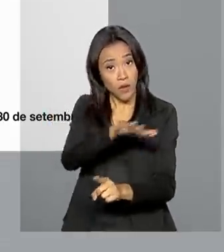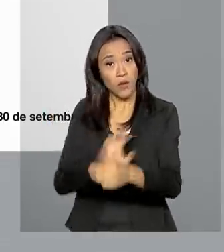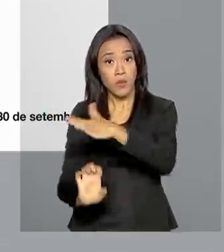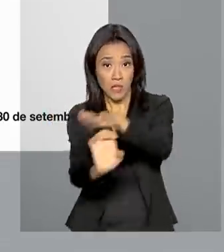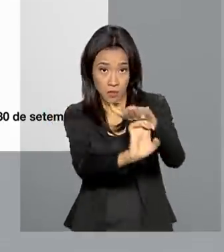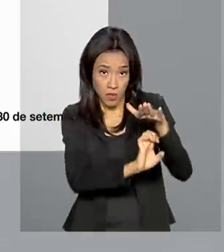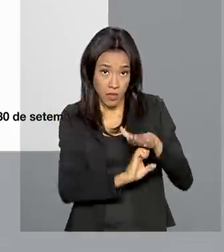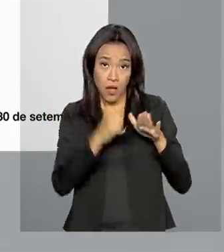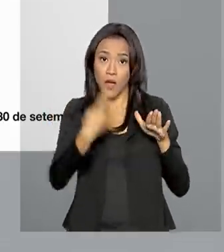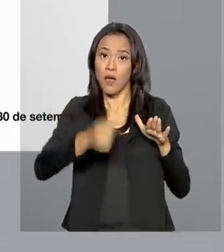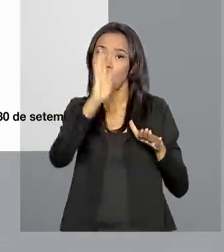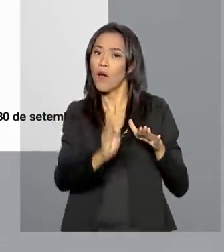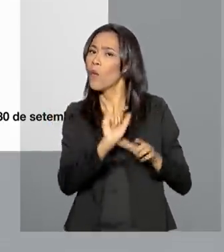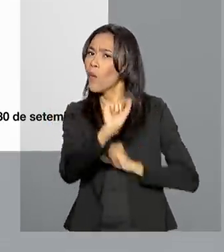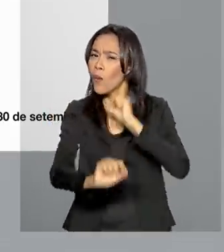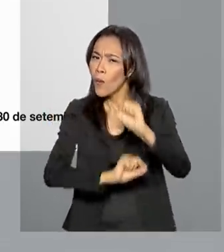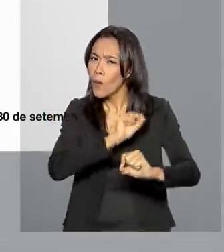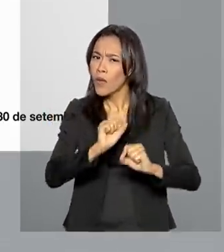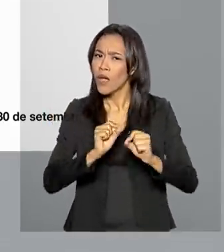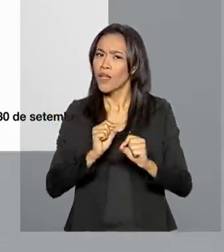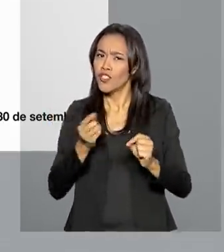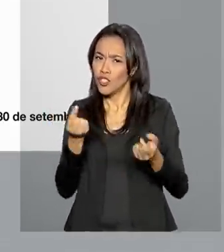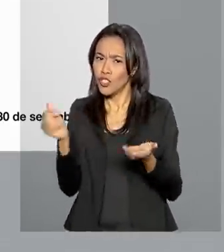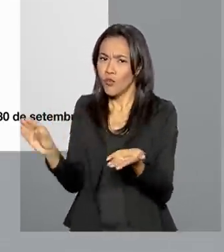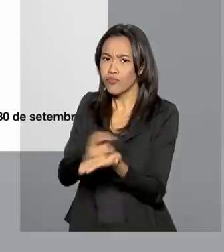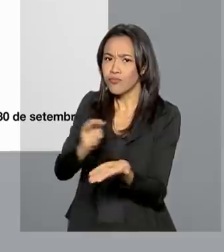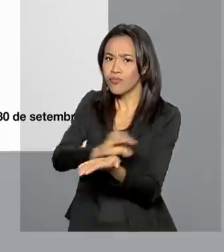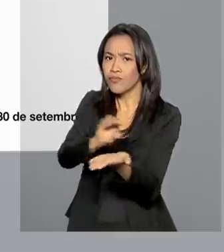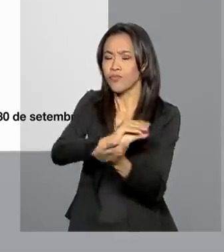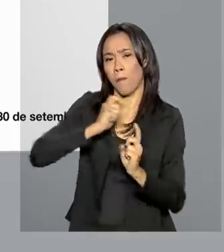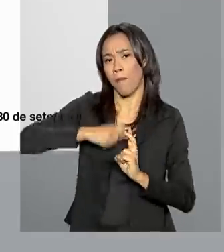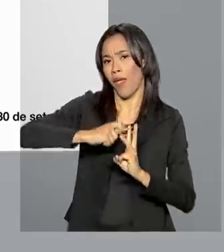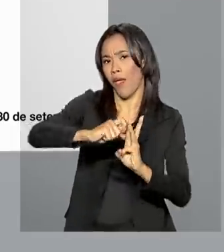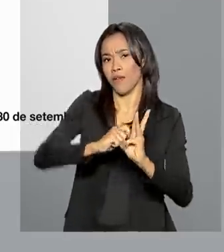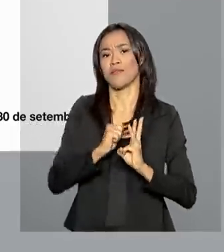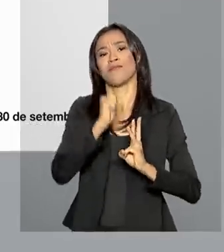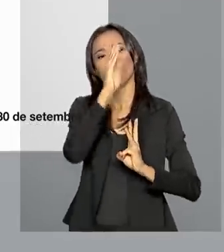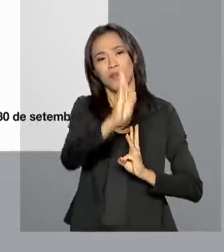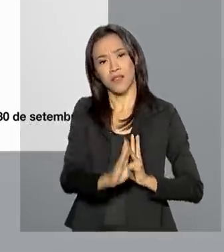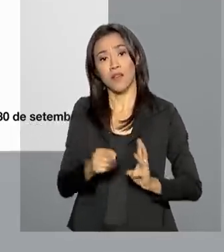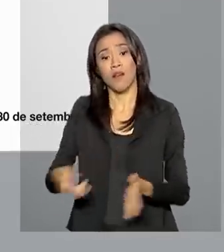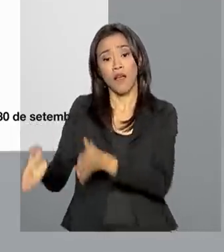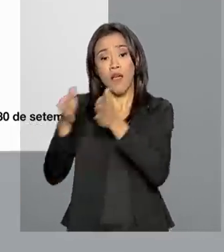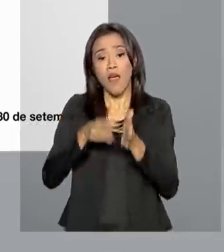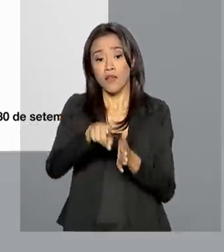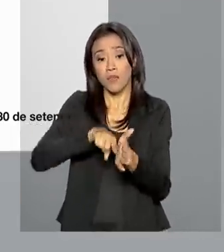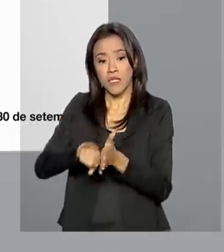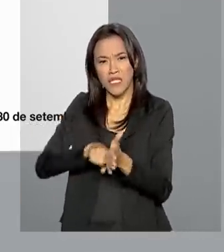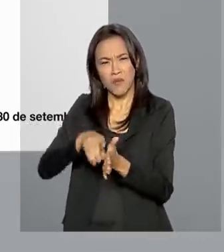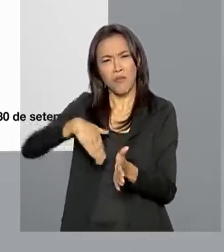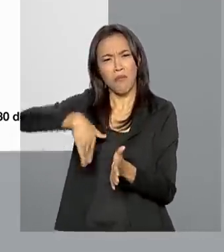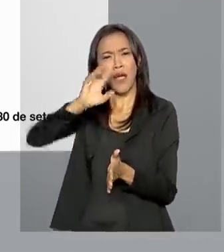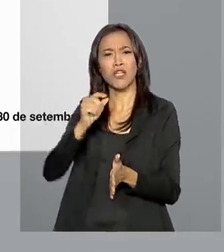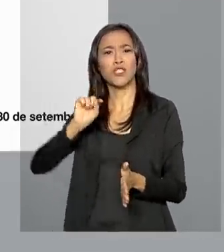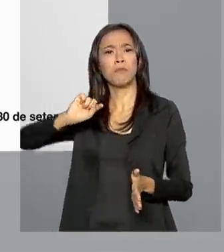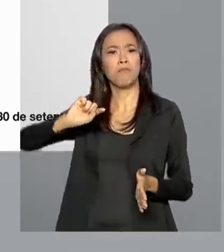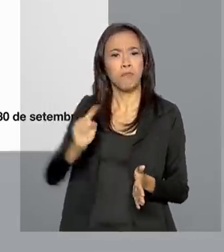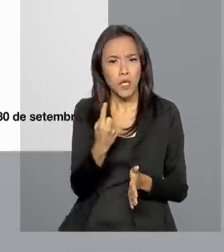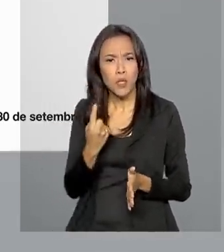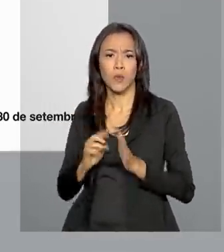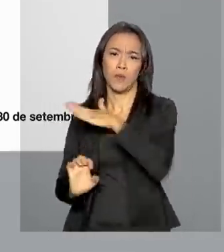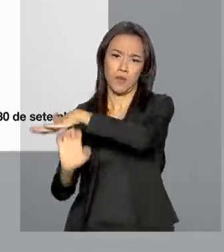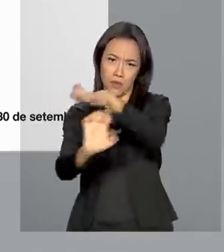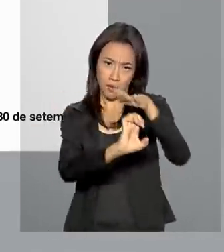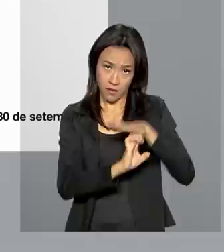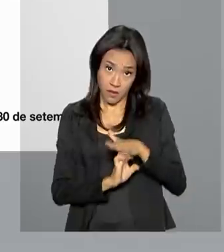brasileiros de investir nos próximos meses no país. A pesquisa foi realizada com mais de mil empresários e também prevê a geração